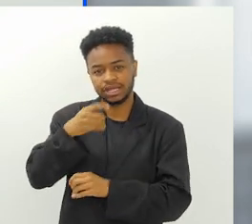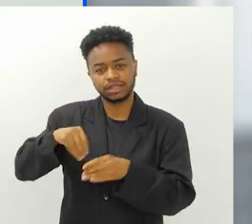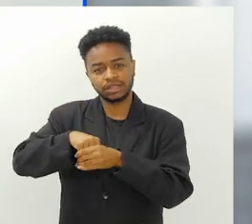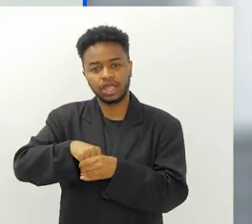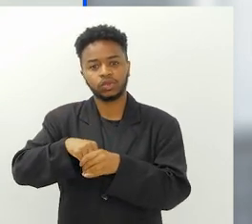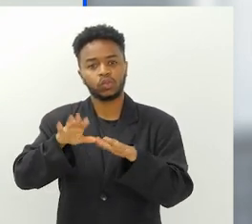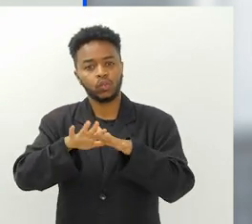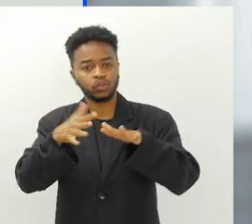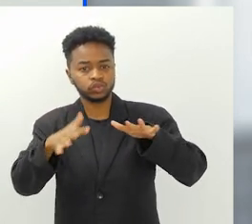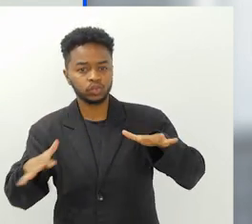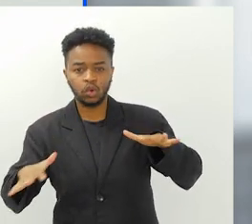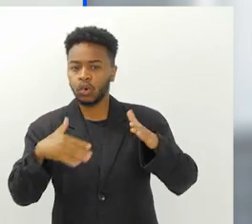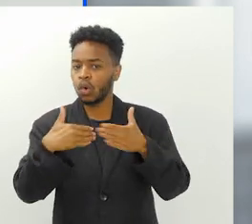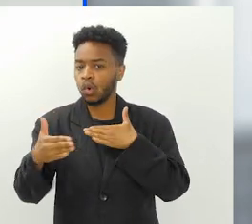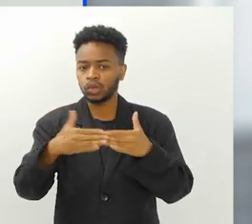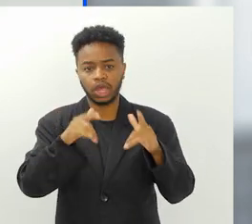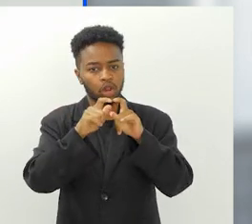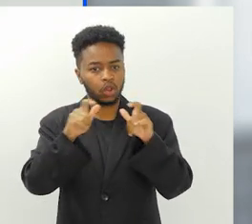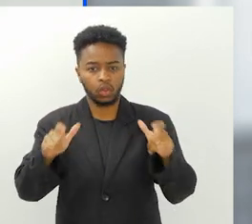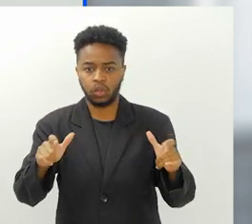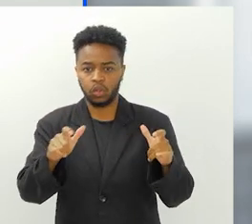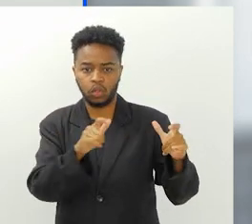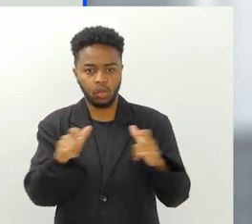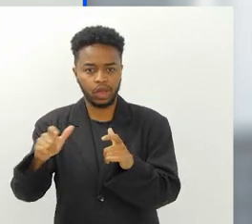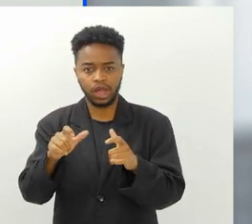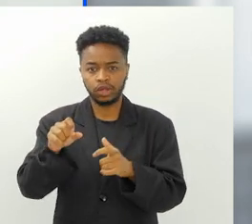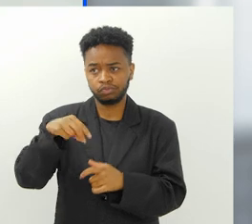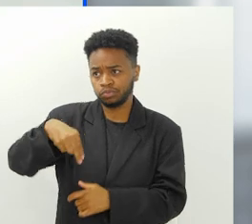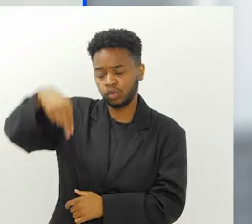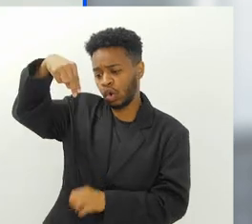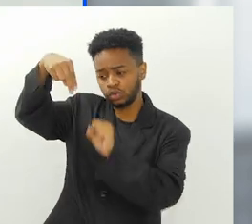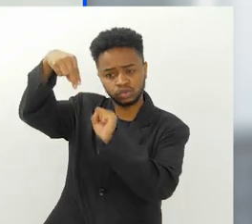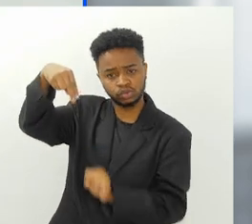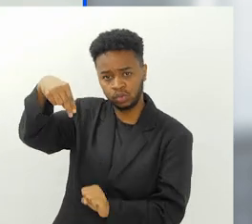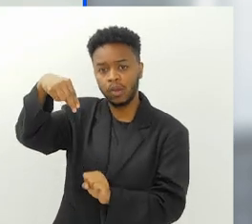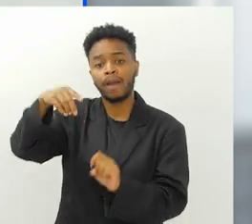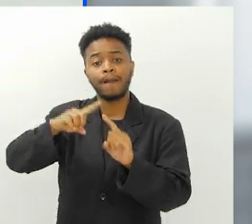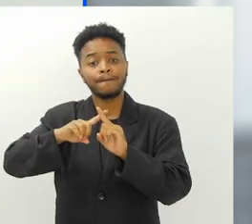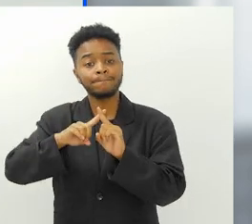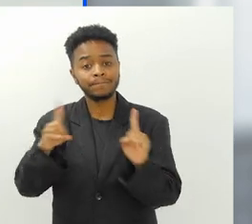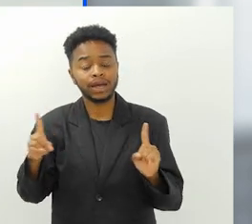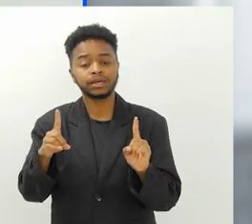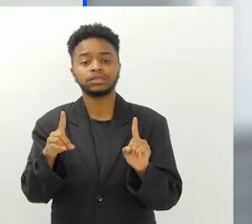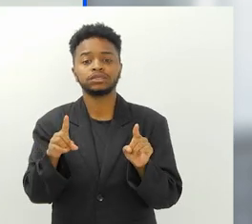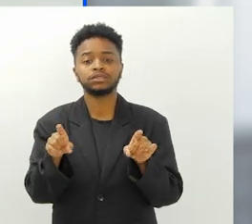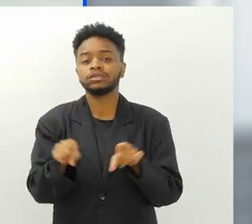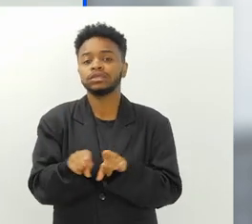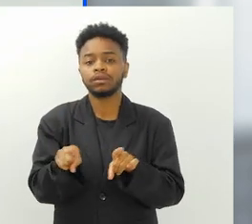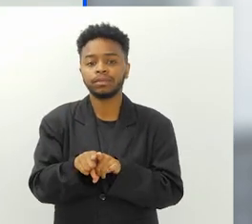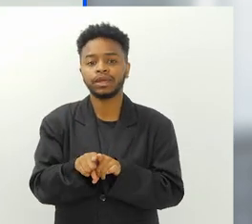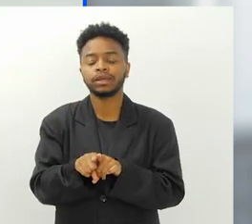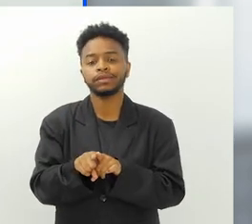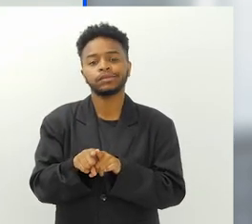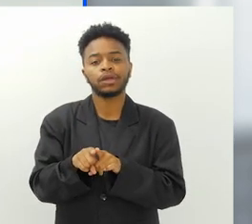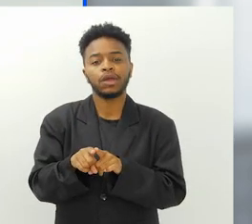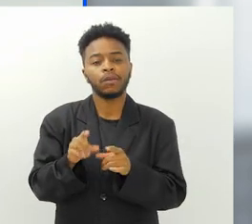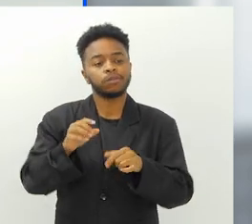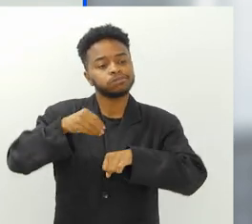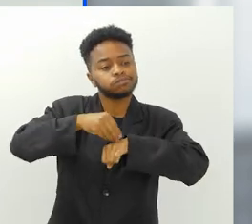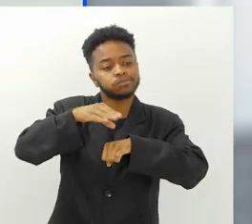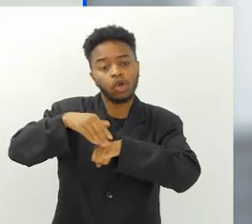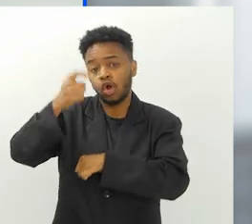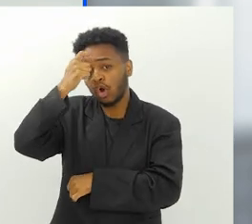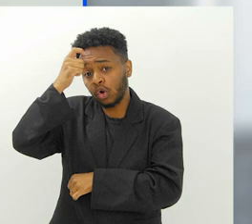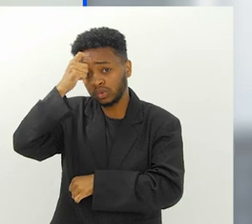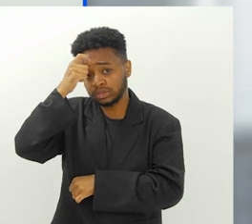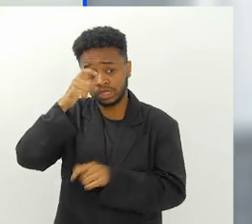no oceano, do Chuí até o EAPOC. Então, foi um trabalho não só de pesquisa, mas um trabalho também de conscientização local